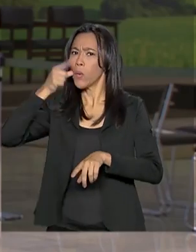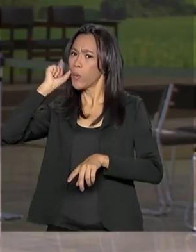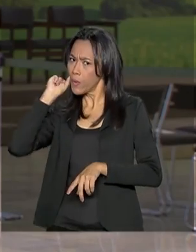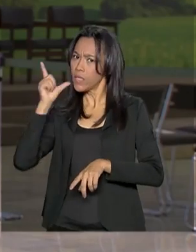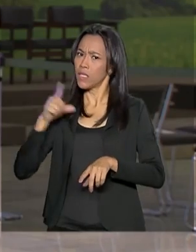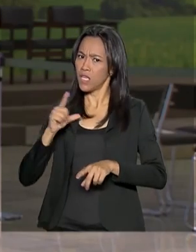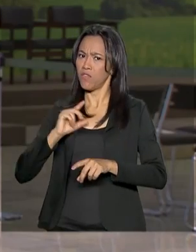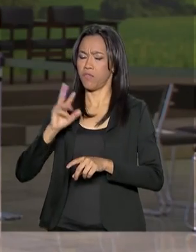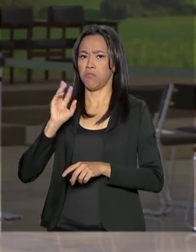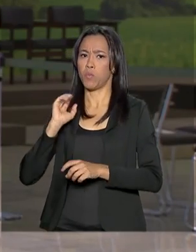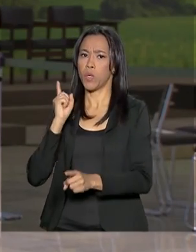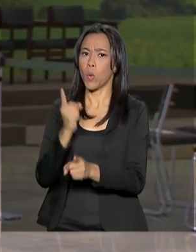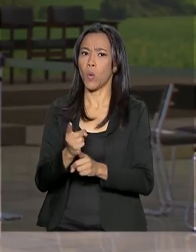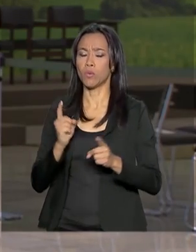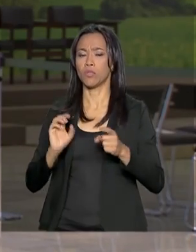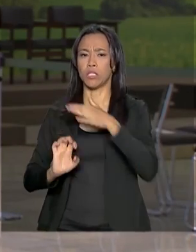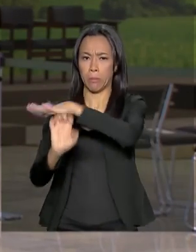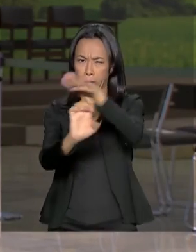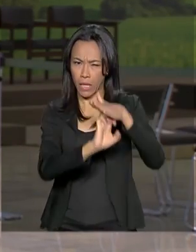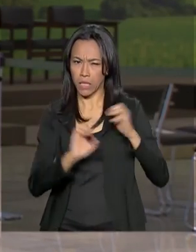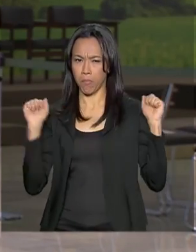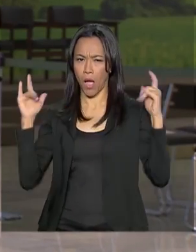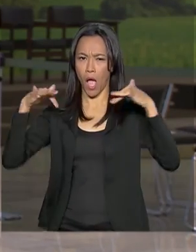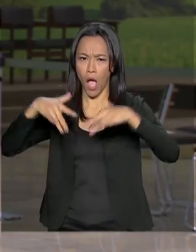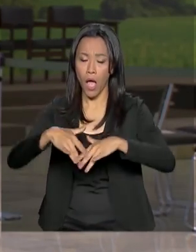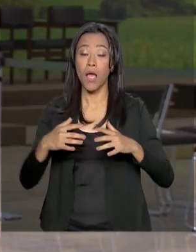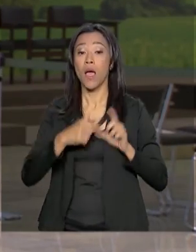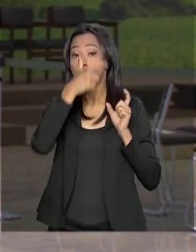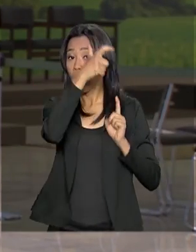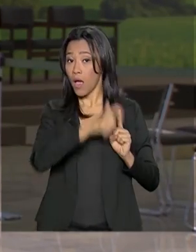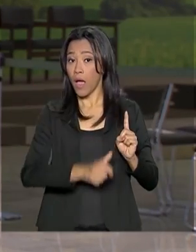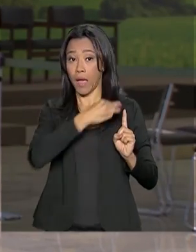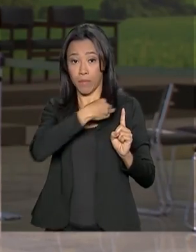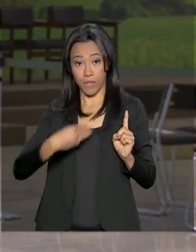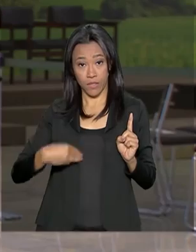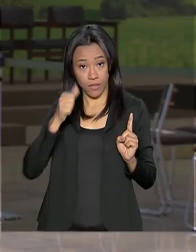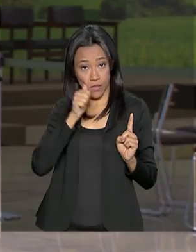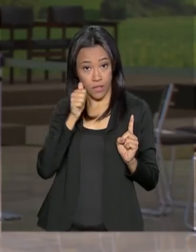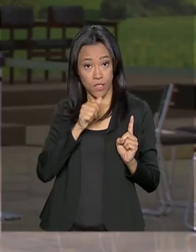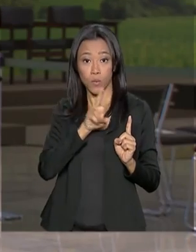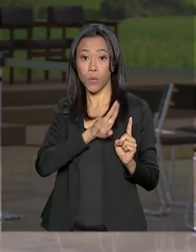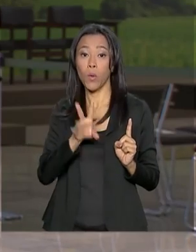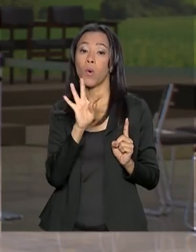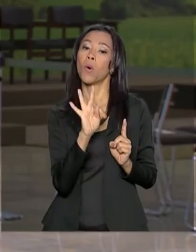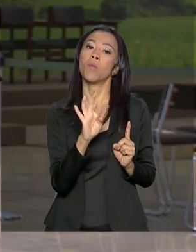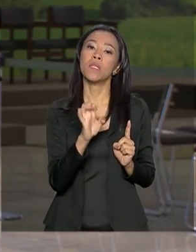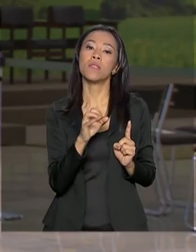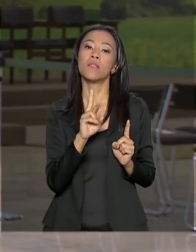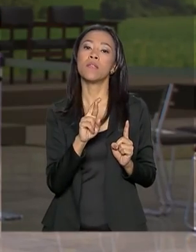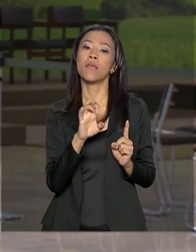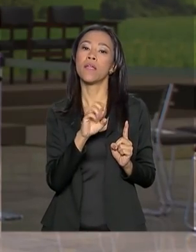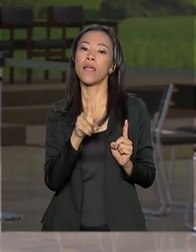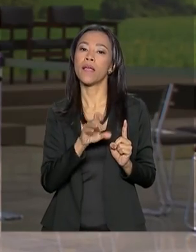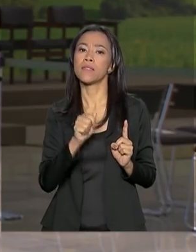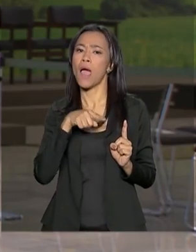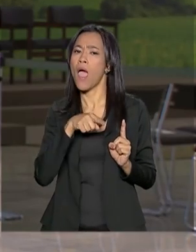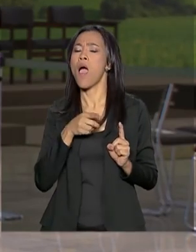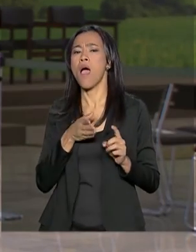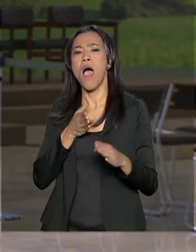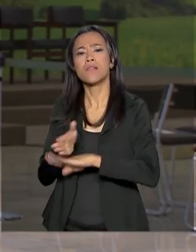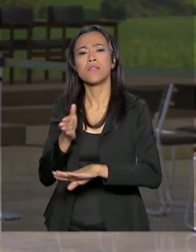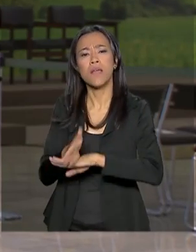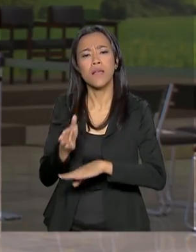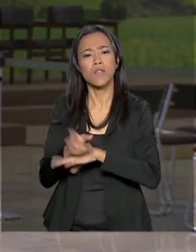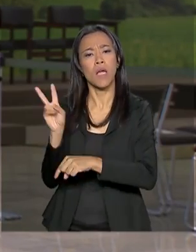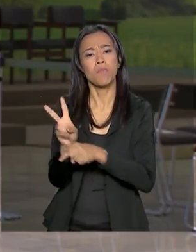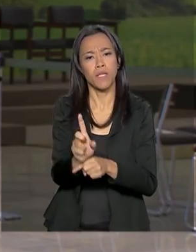agronegócio, a ministra da Agricultura, Tereza Cristina, disse que a ideia é oferecer o acesso ao crédito a um número maior de